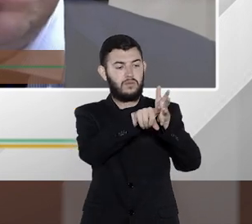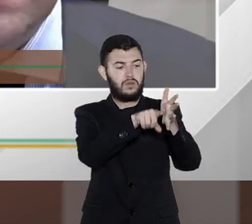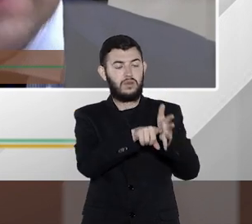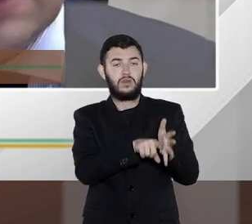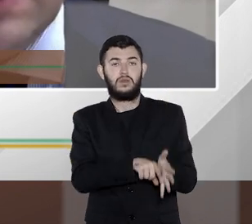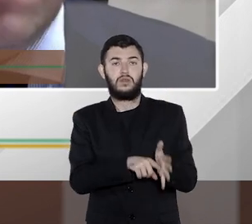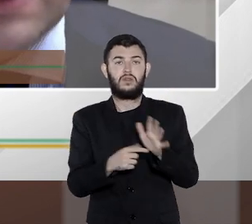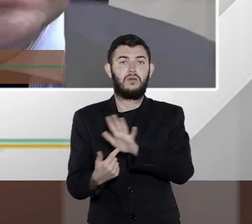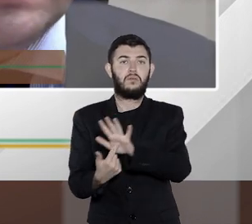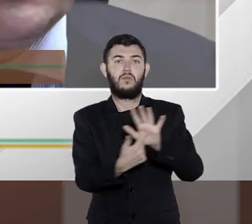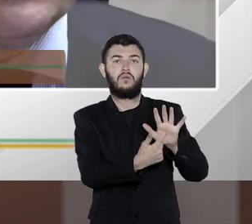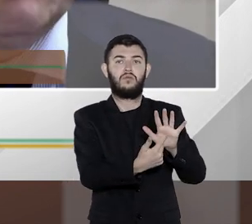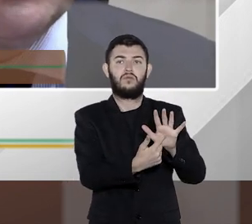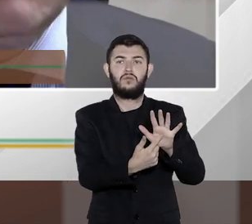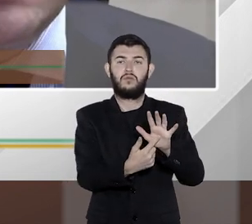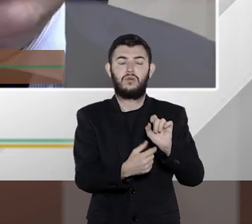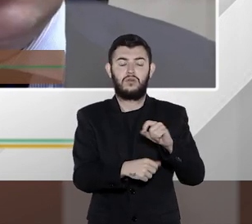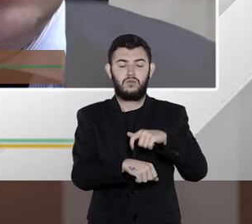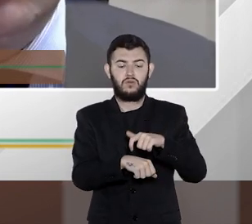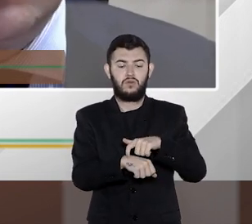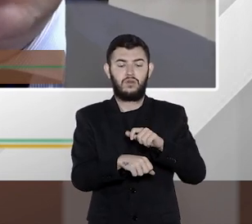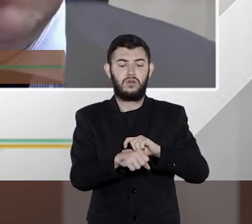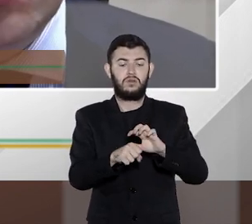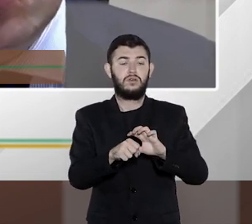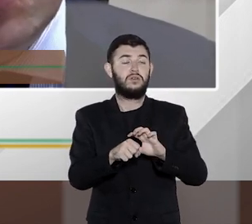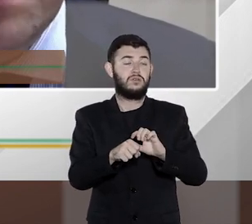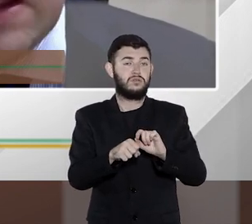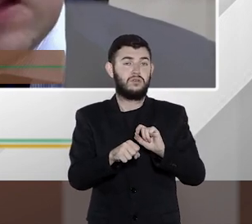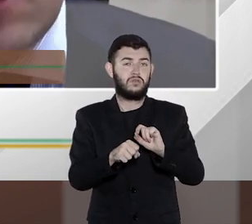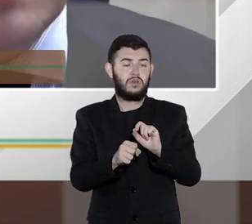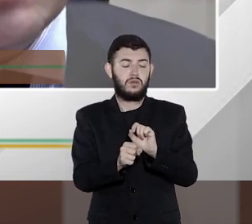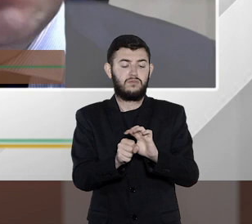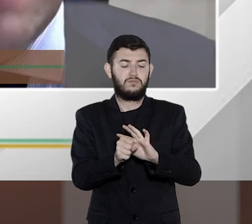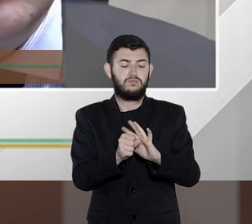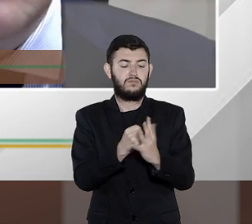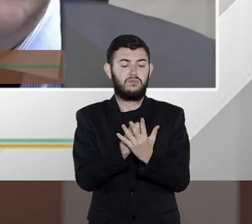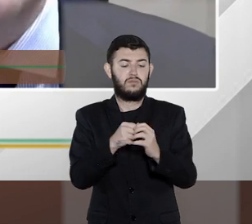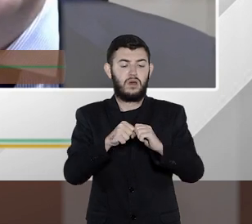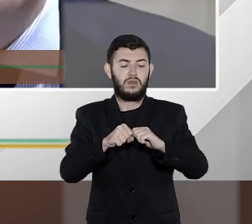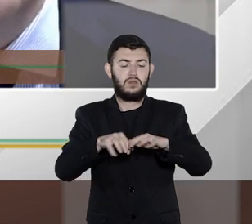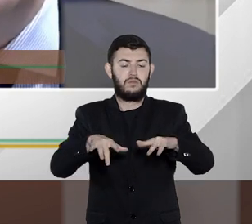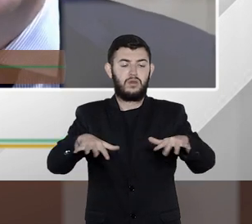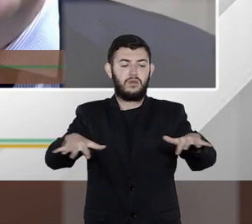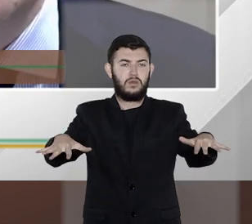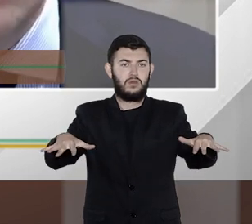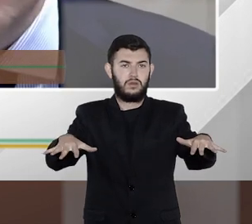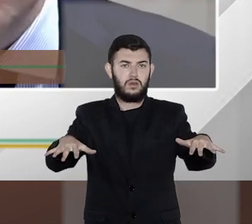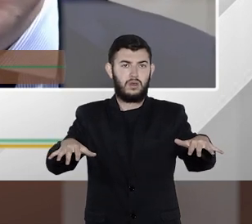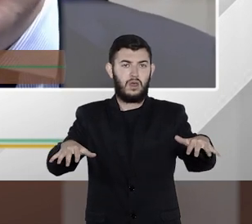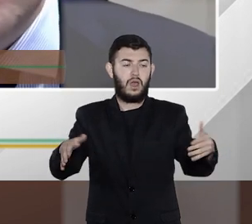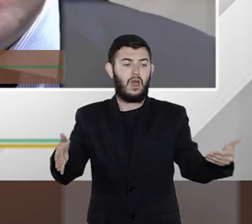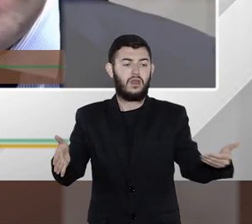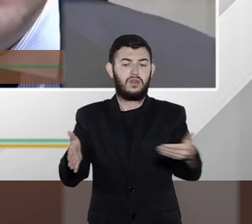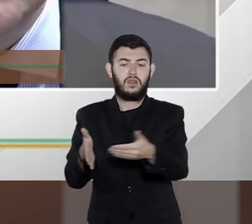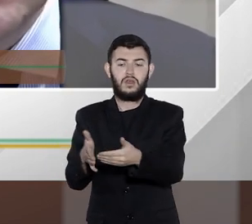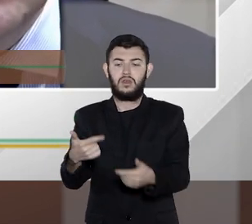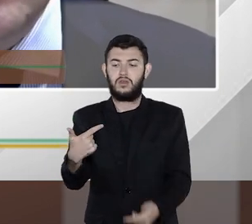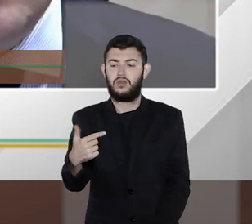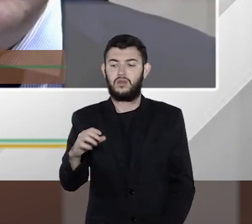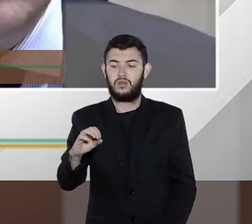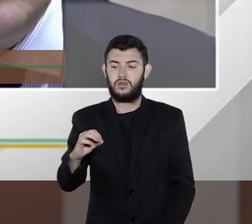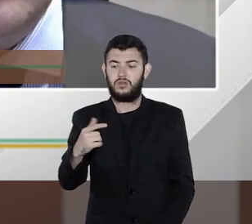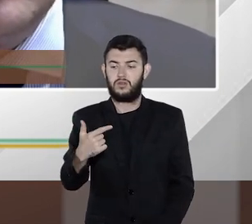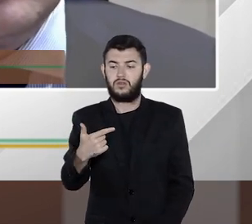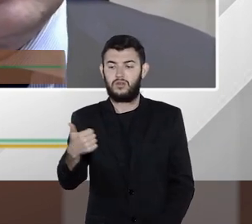só no ano passado na fase ali da pandemia até o ano 2021 o investimento de mais de dois trilhões de reais